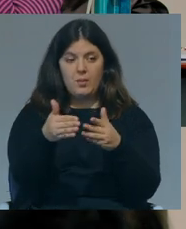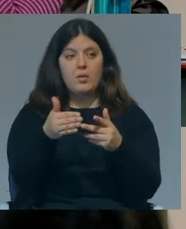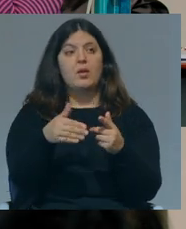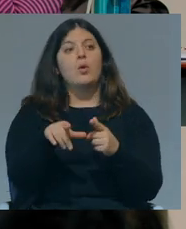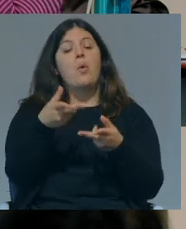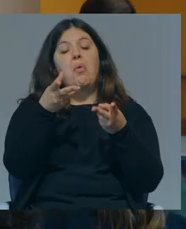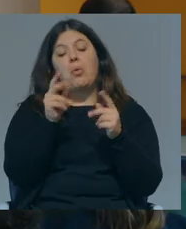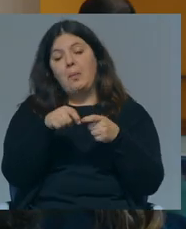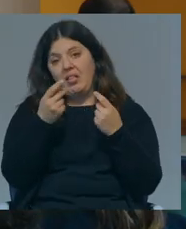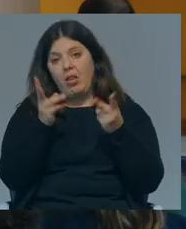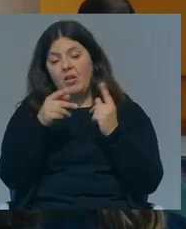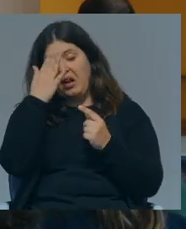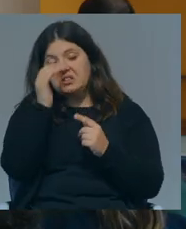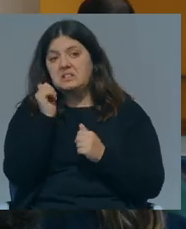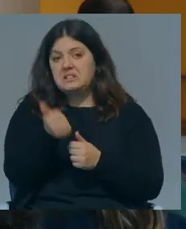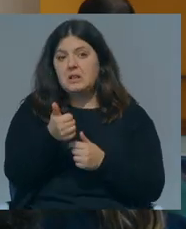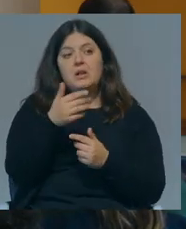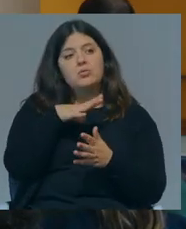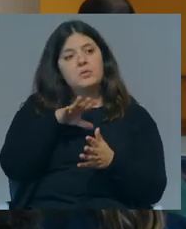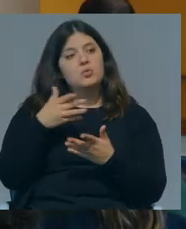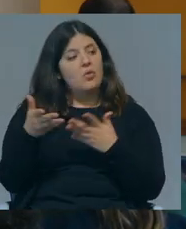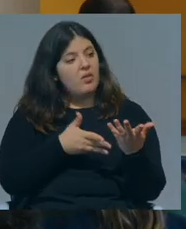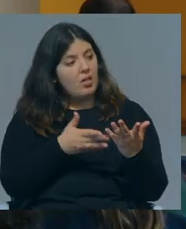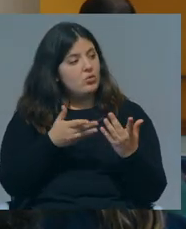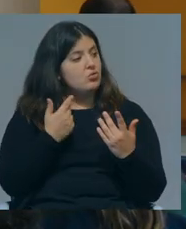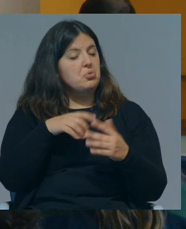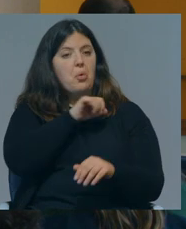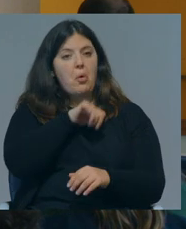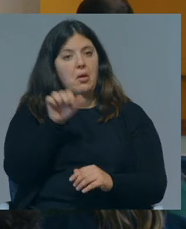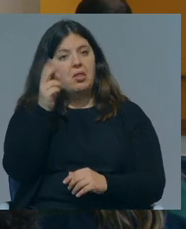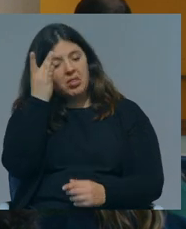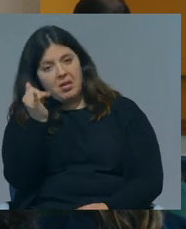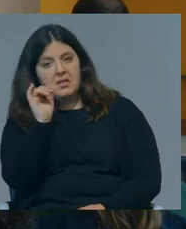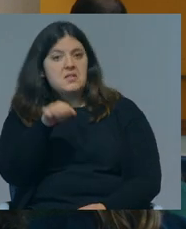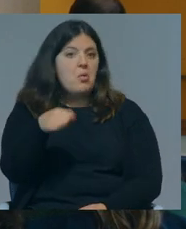livro entende que sim, e eu queria saber se os convidados também concordam com essa ideia.